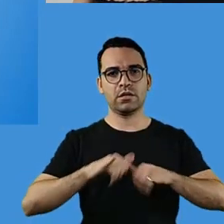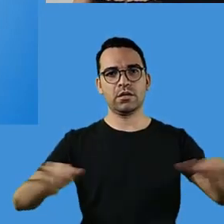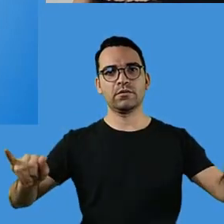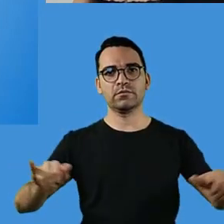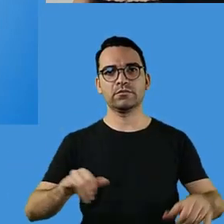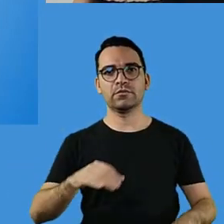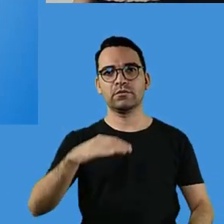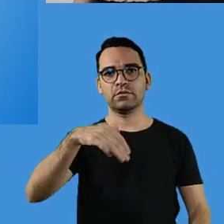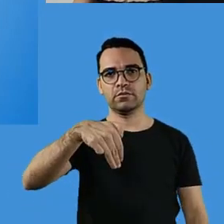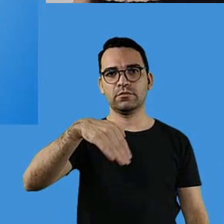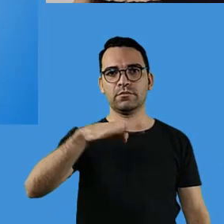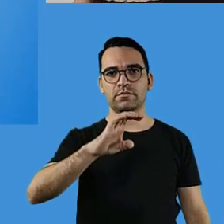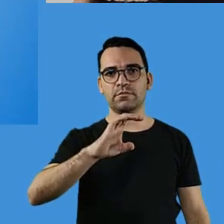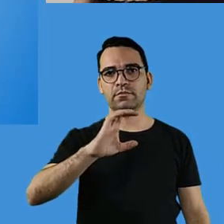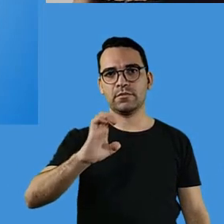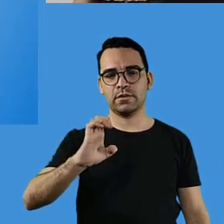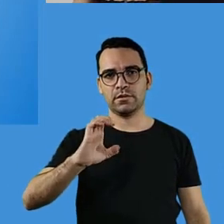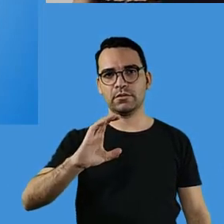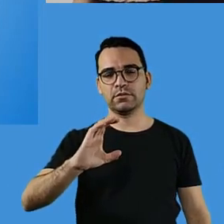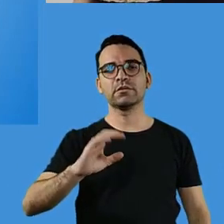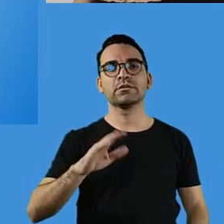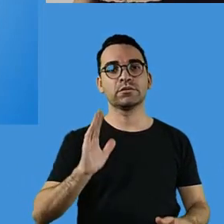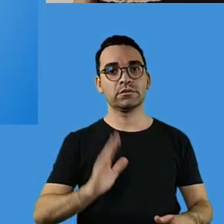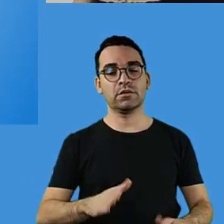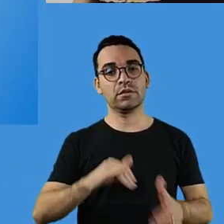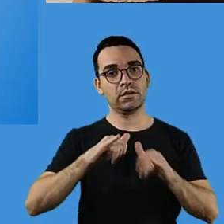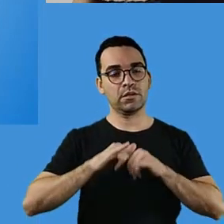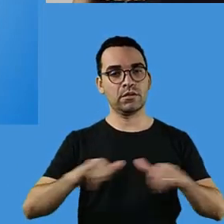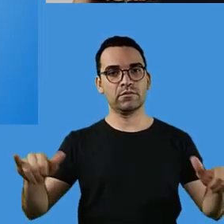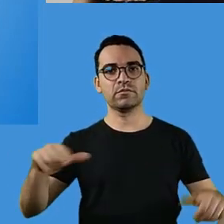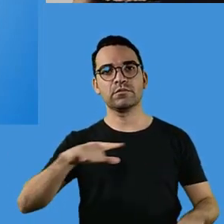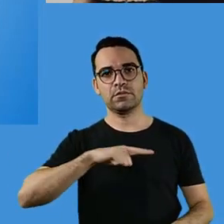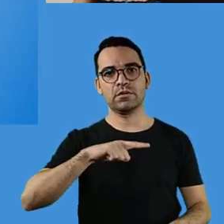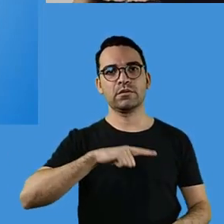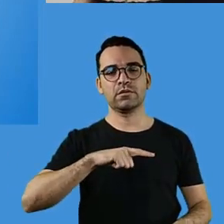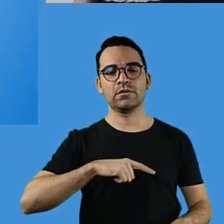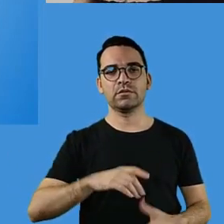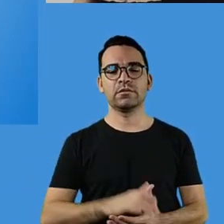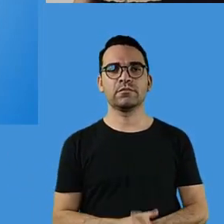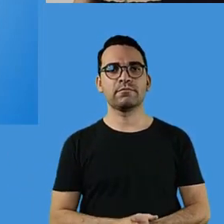e ler com atenção para entender melhor como é que vai funcionar.